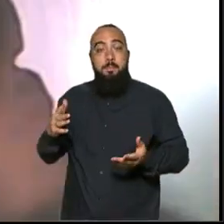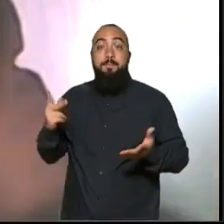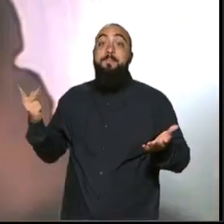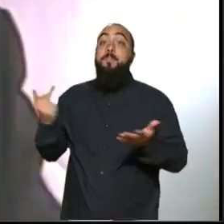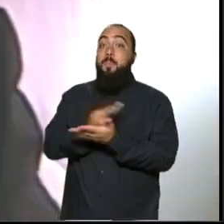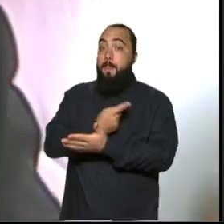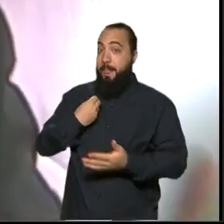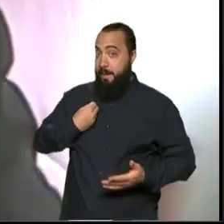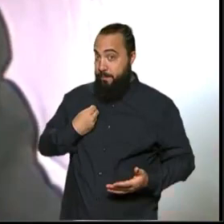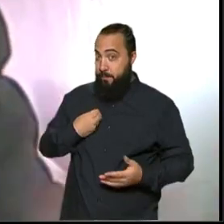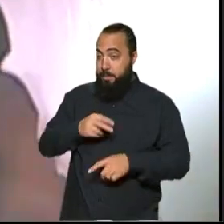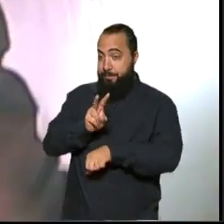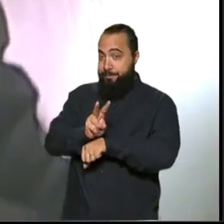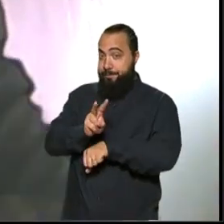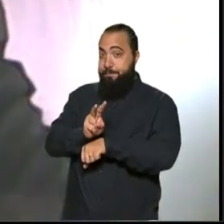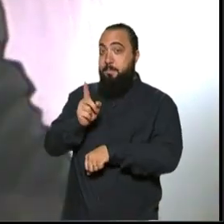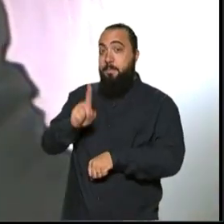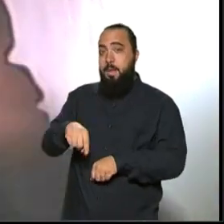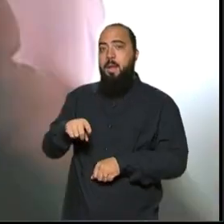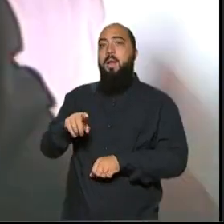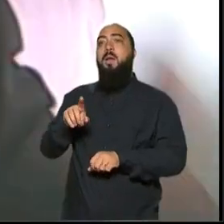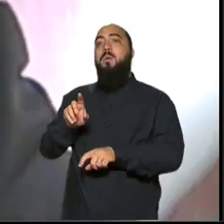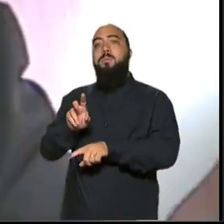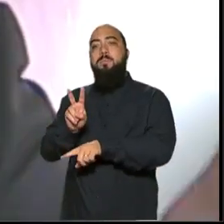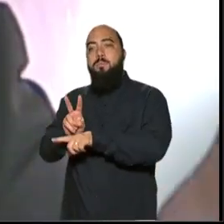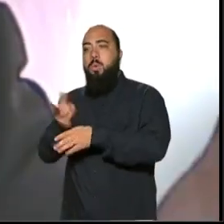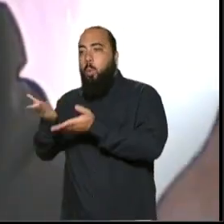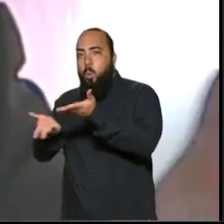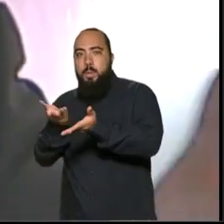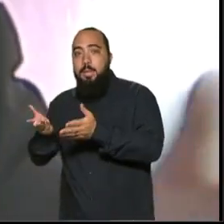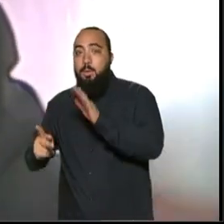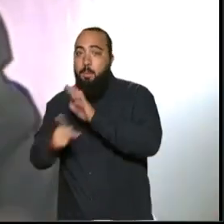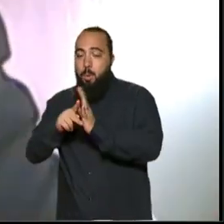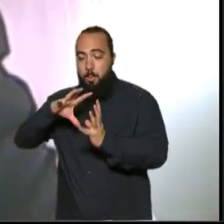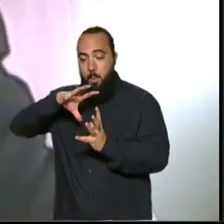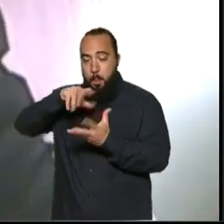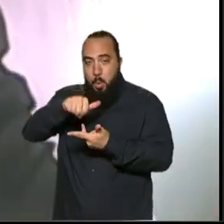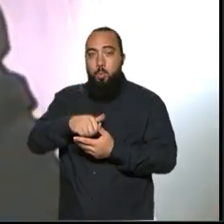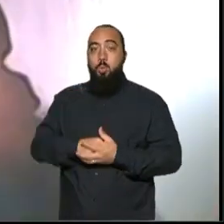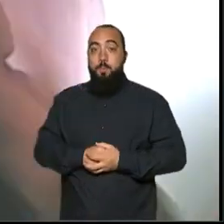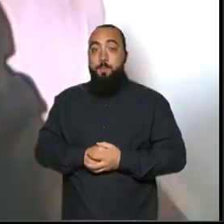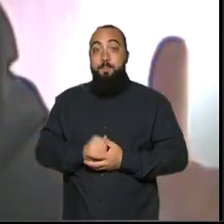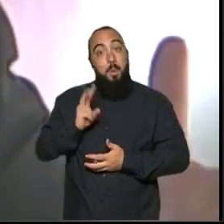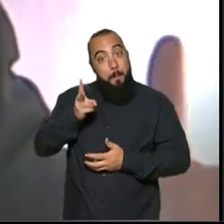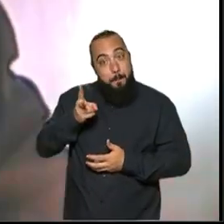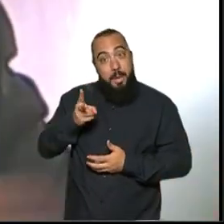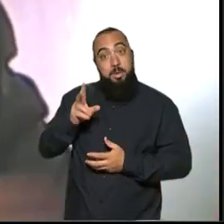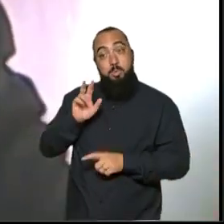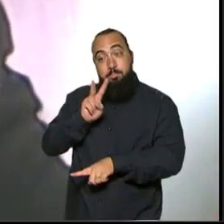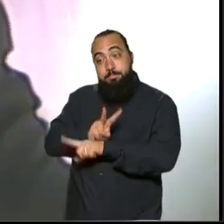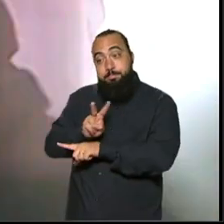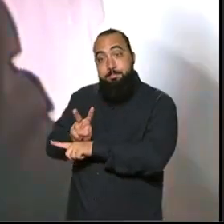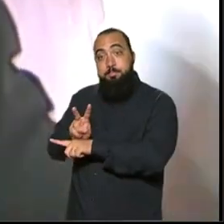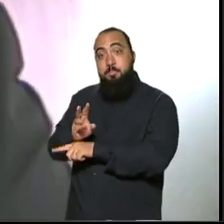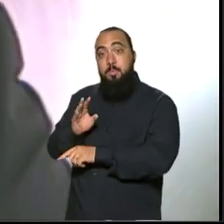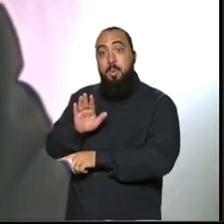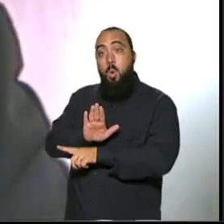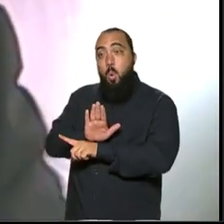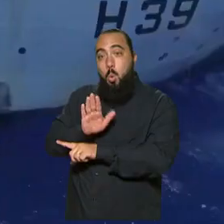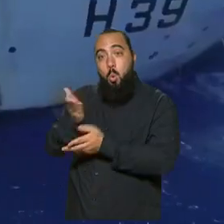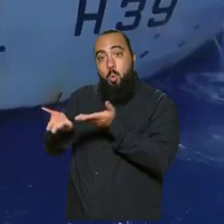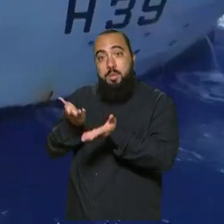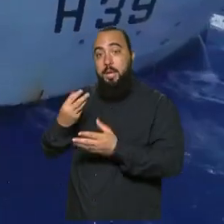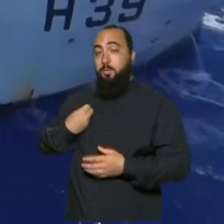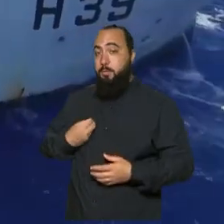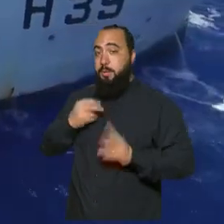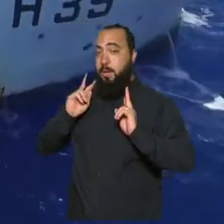preservada nos oceanos é a preservação do nosso próprio planeta, é a preservação da vida do ser humano.